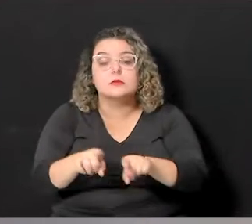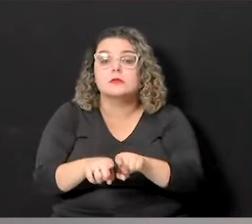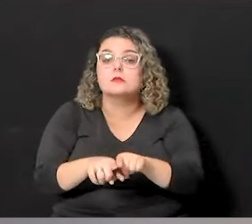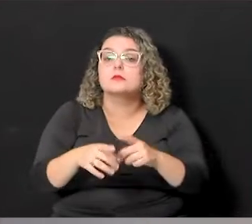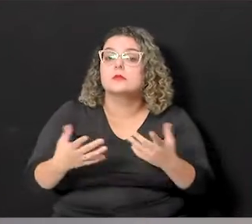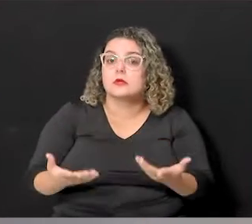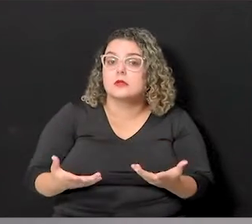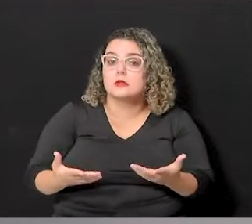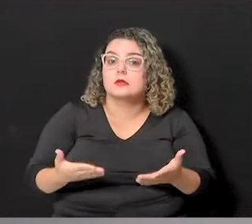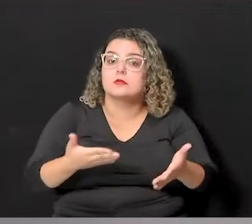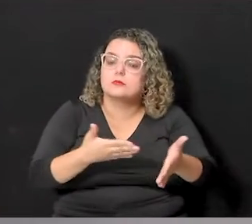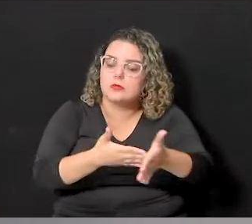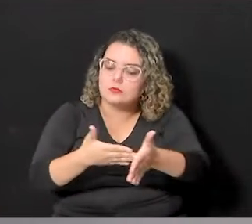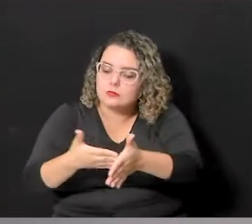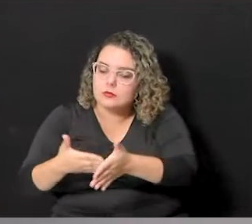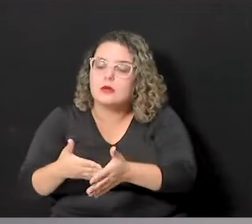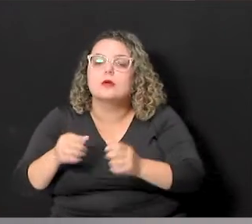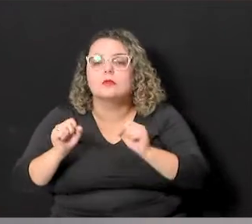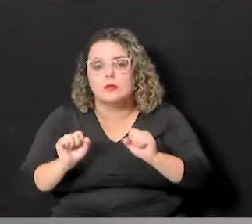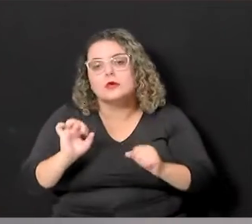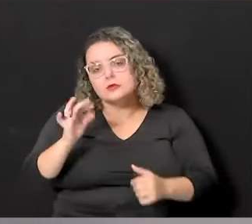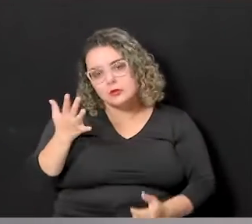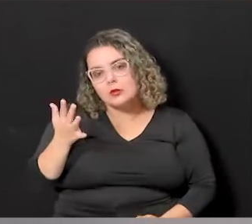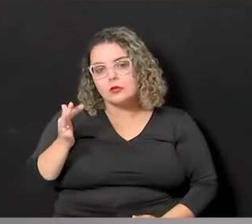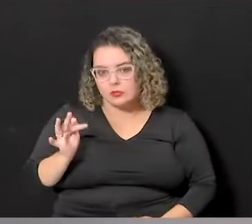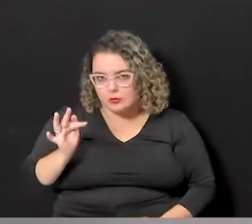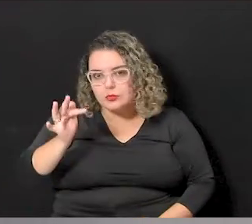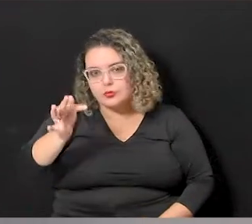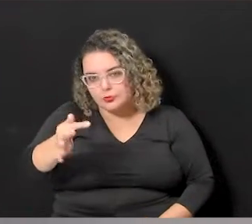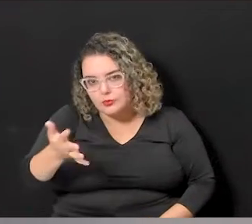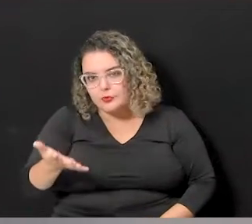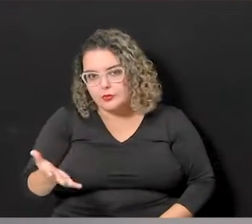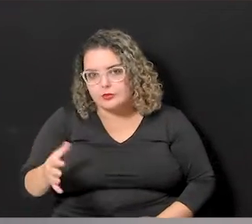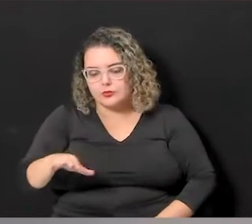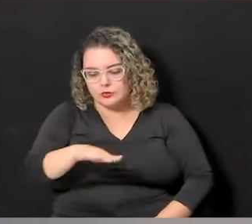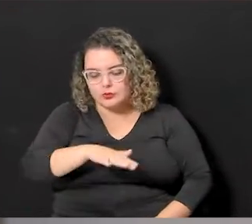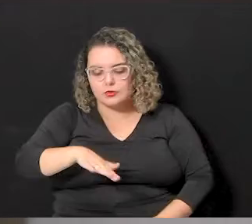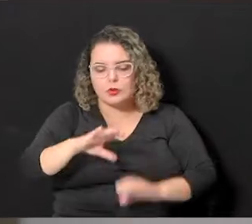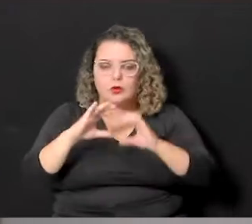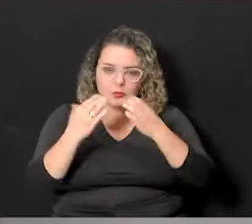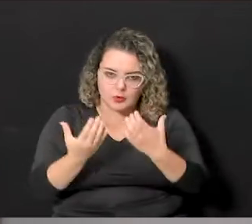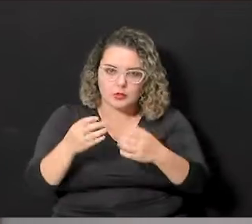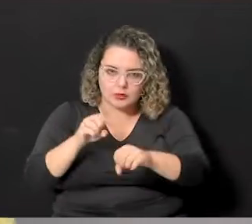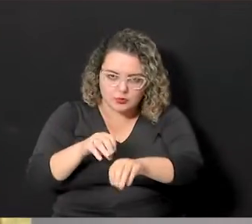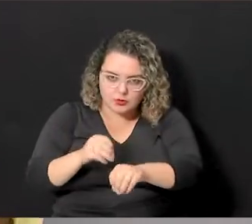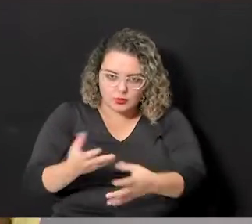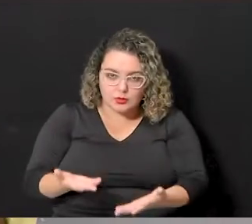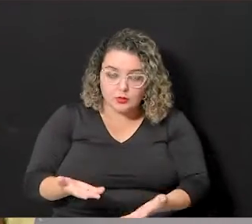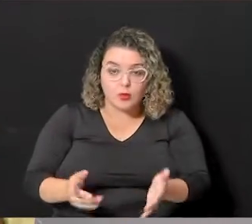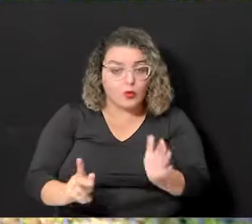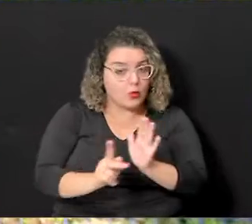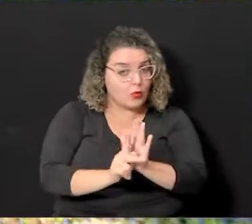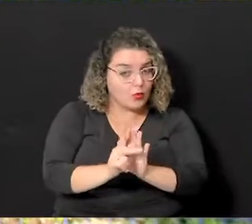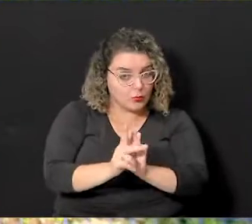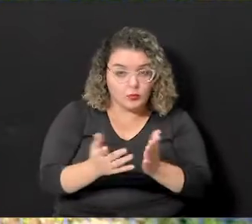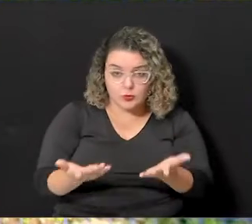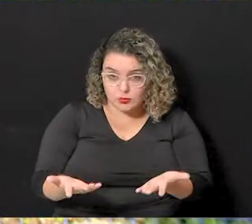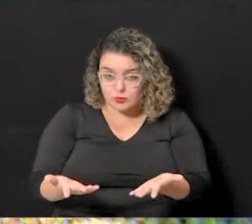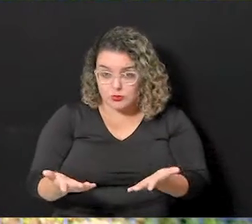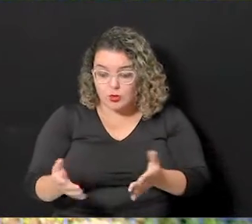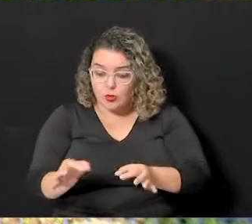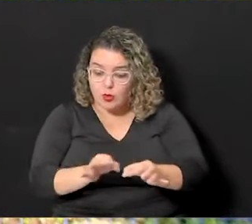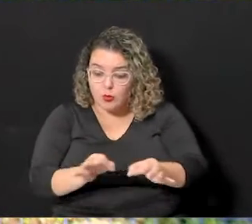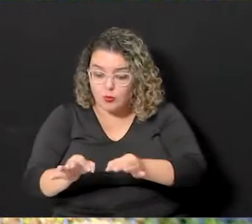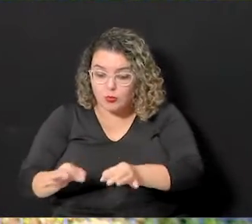identifica também restrições que possam haver ali na comunidade escolar. Segundo o